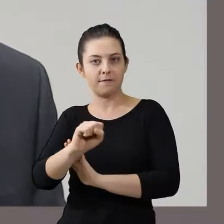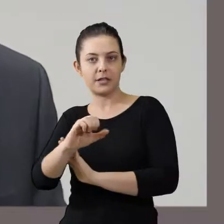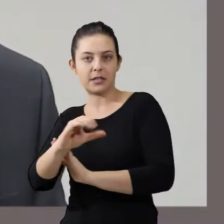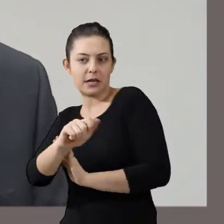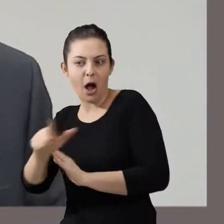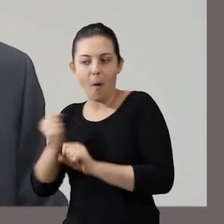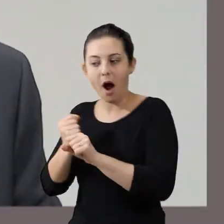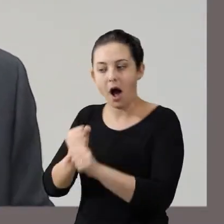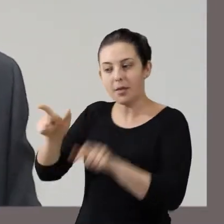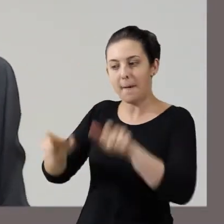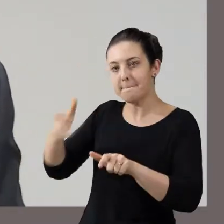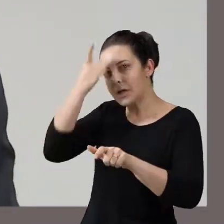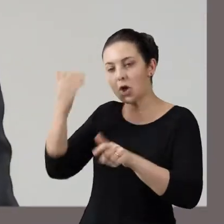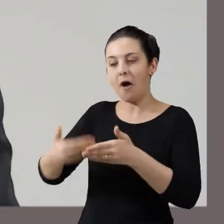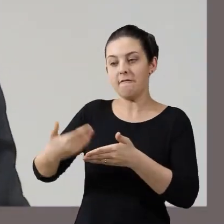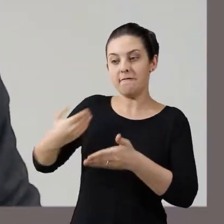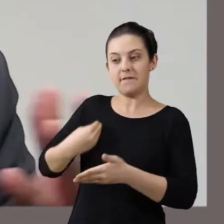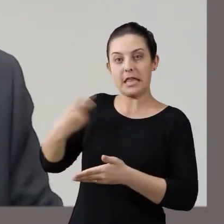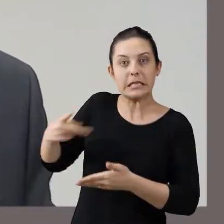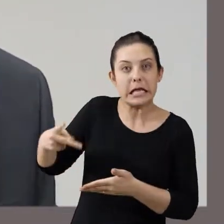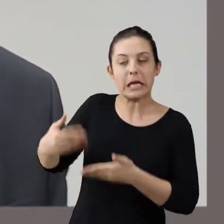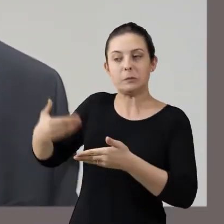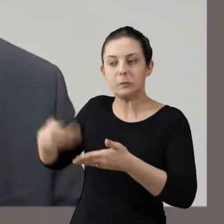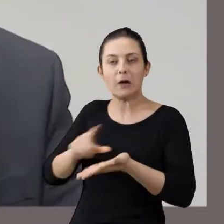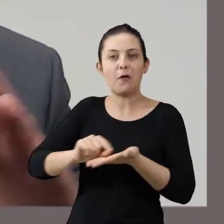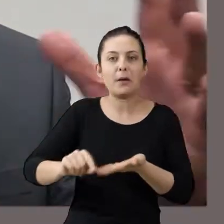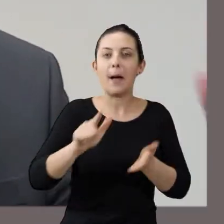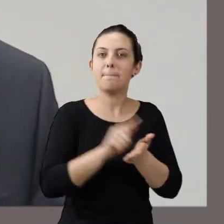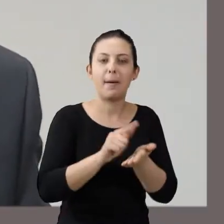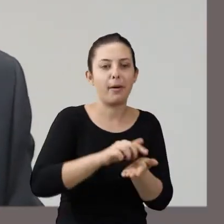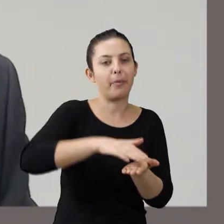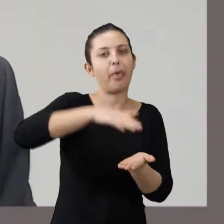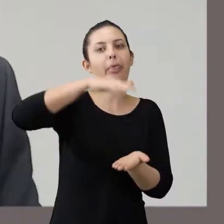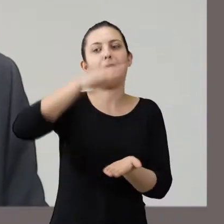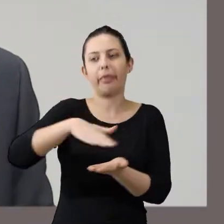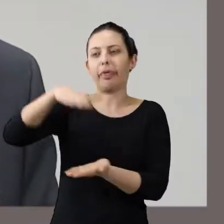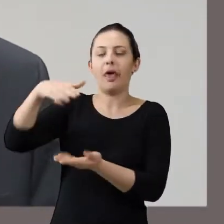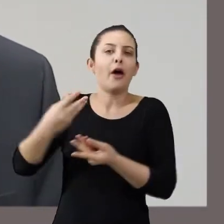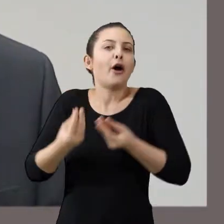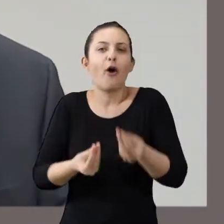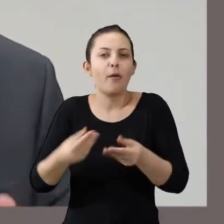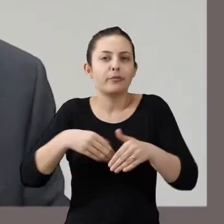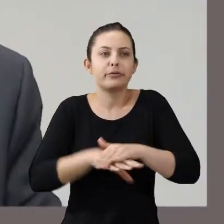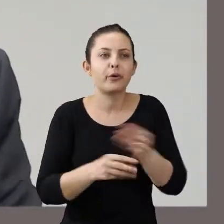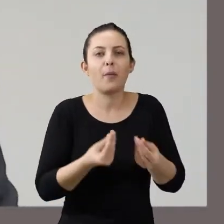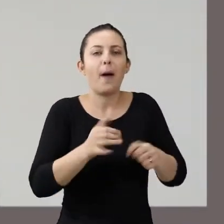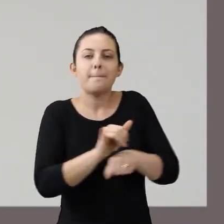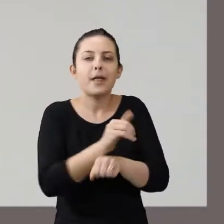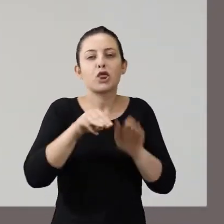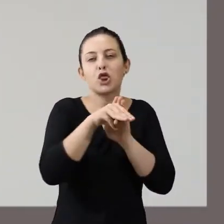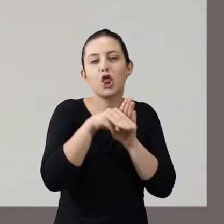e eram verdadeiras massas de dados, realmente recebidos em papéis, você enchia salas com papel e a gente não tinha ainda uma metodologia